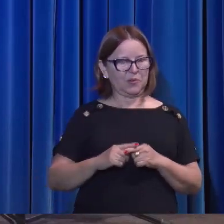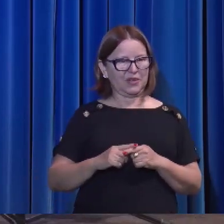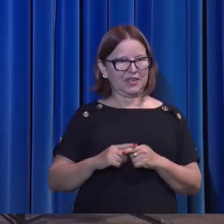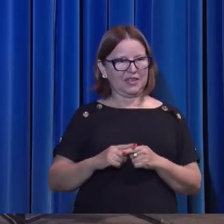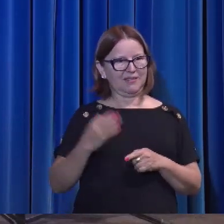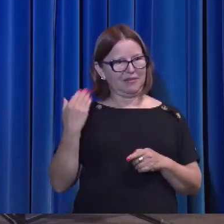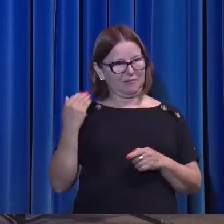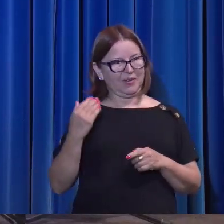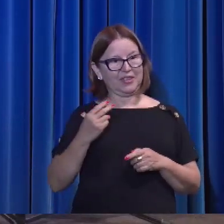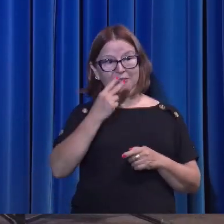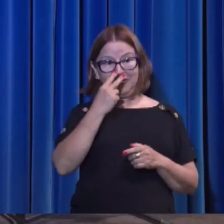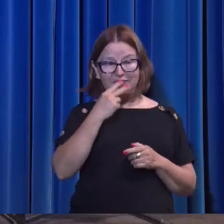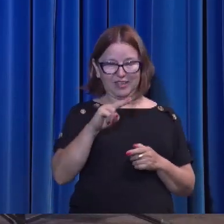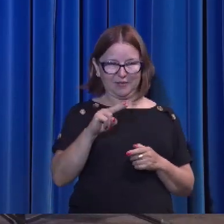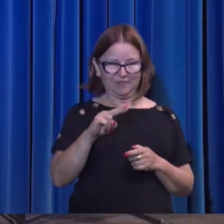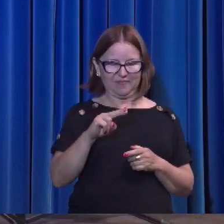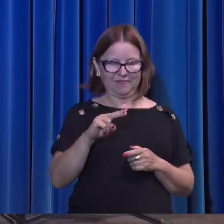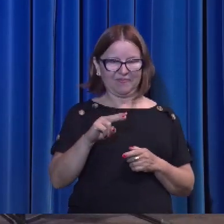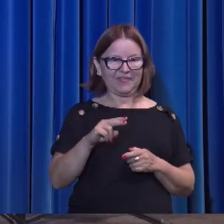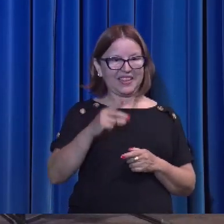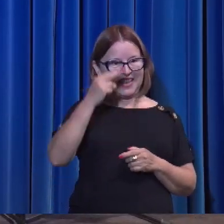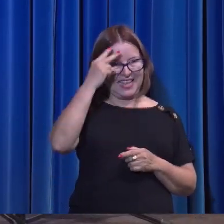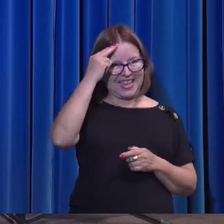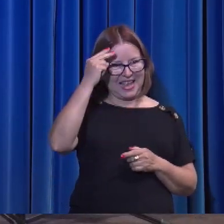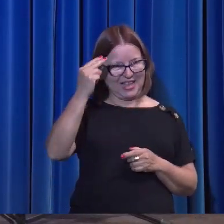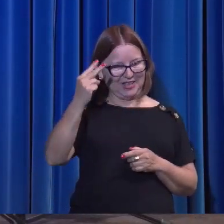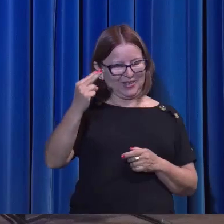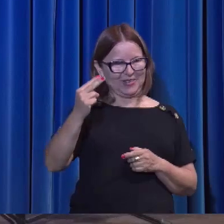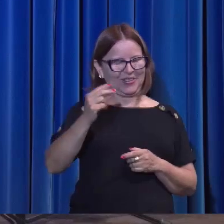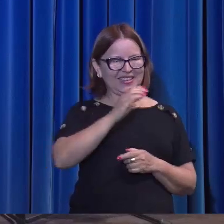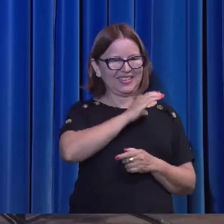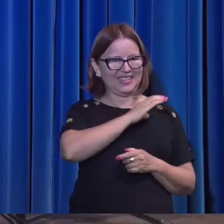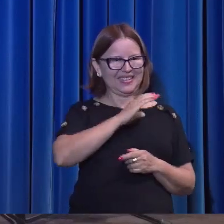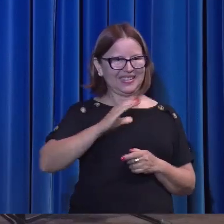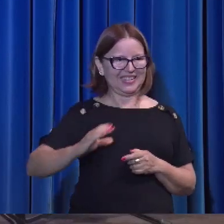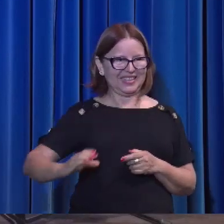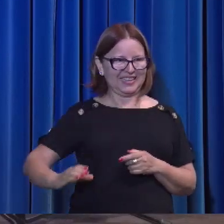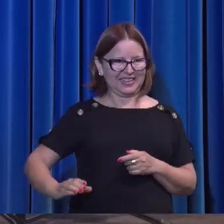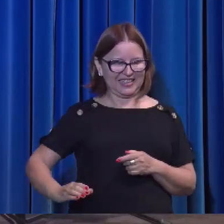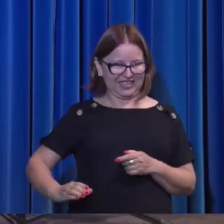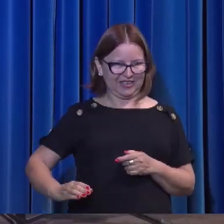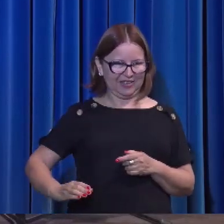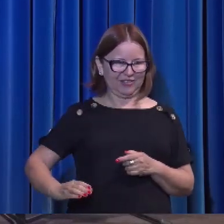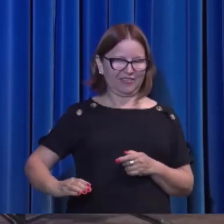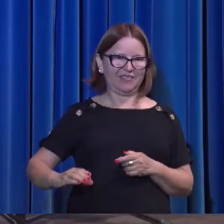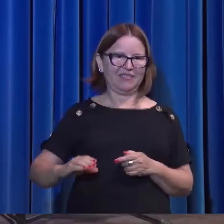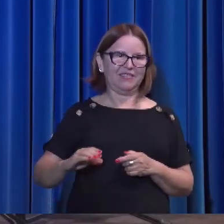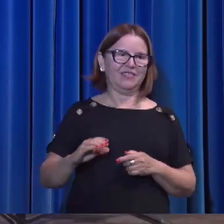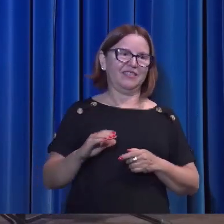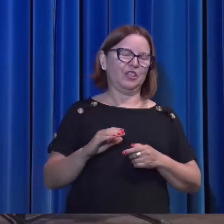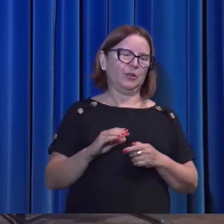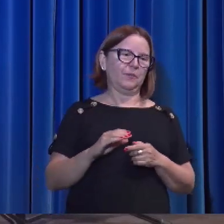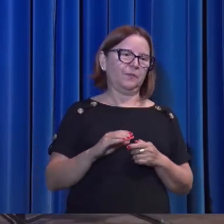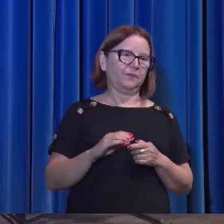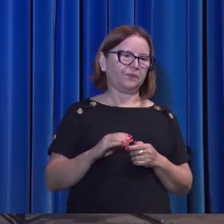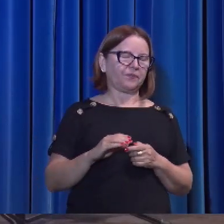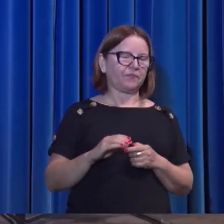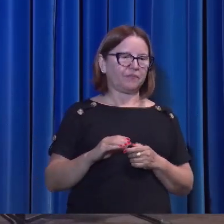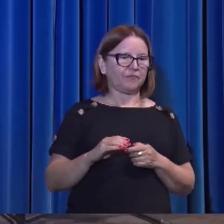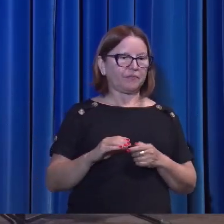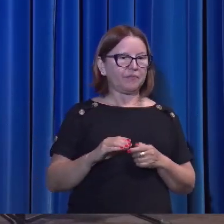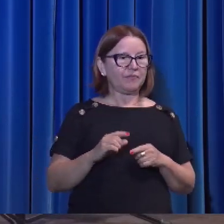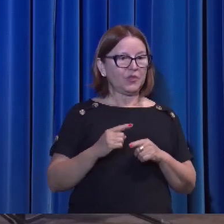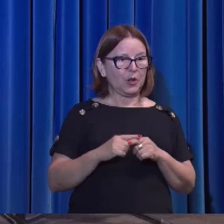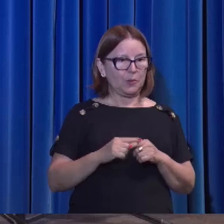de Cristo é uma história que se tornou plausível. É o Jesus histórico.